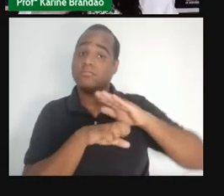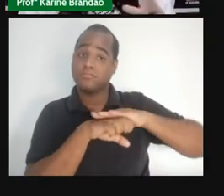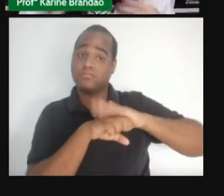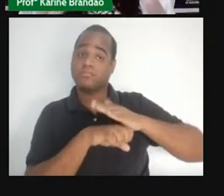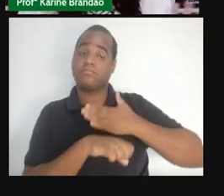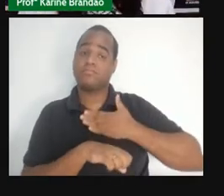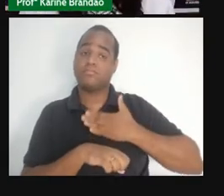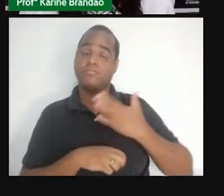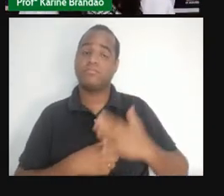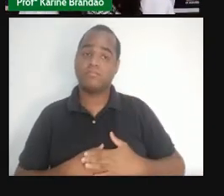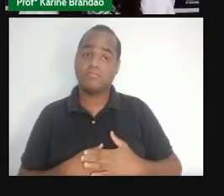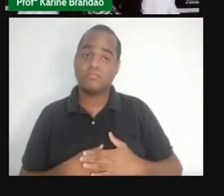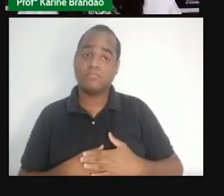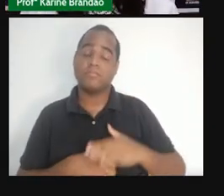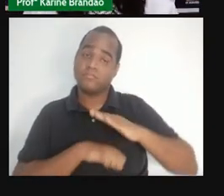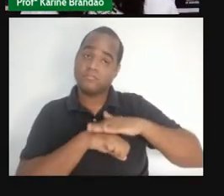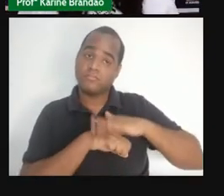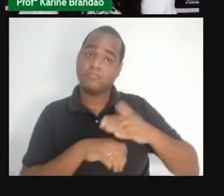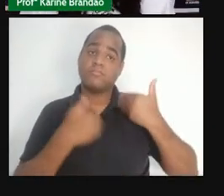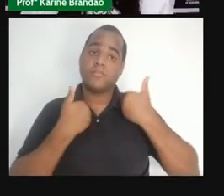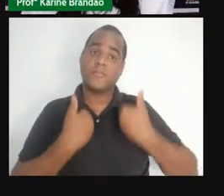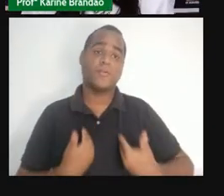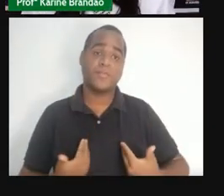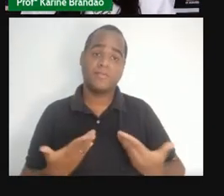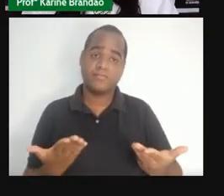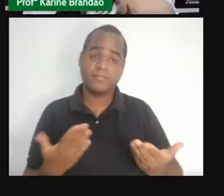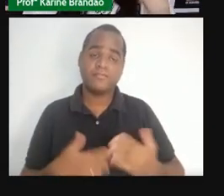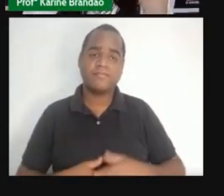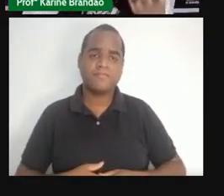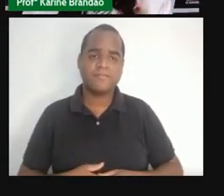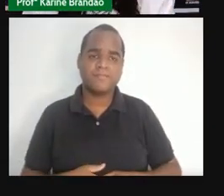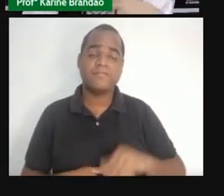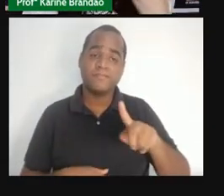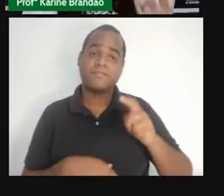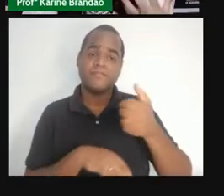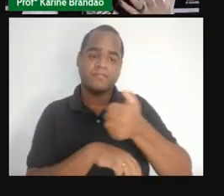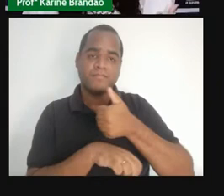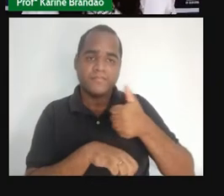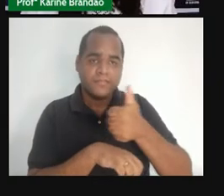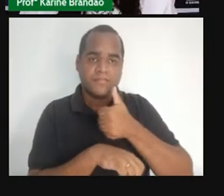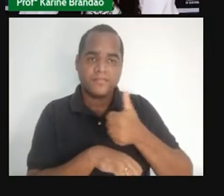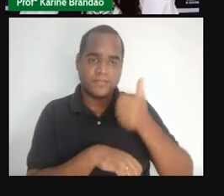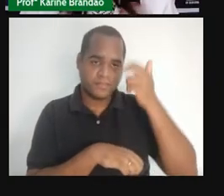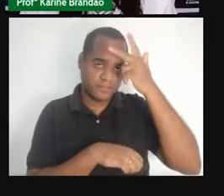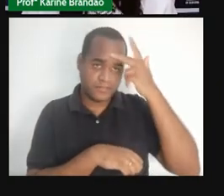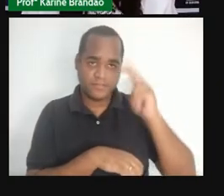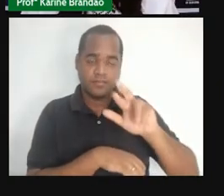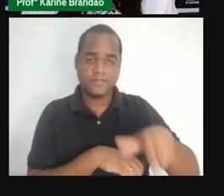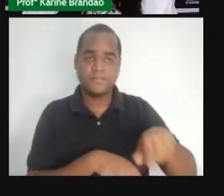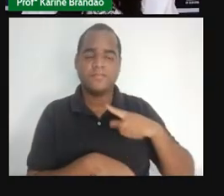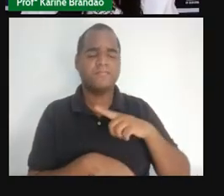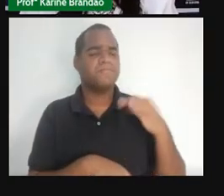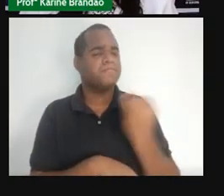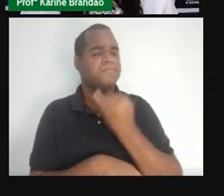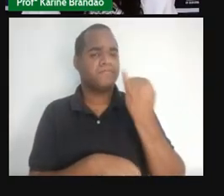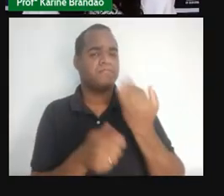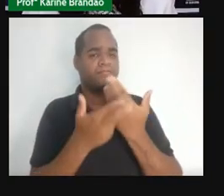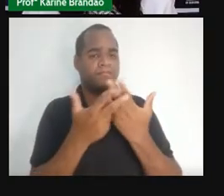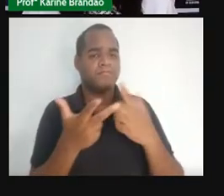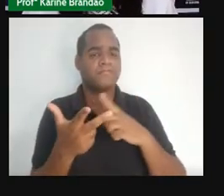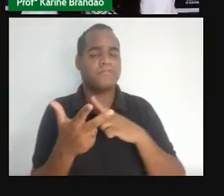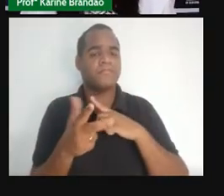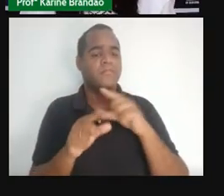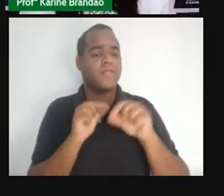né? Faz parte do meu próprio corpo. E os profissionais, as manicures e podólogos, é interessante, importante que usem